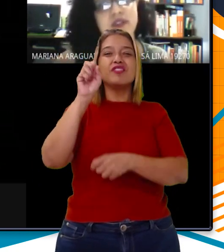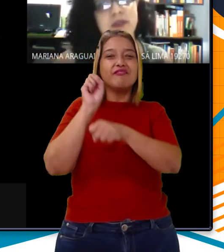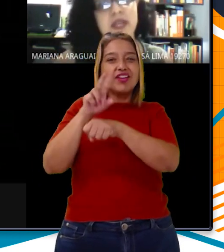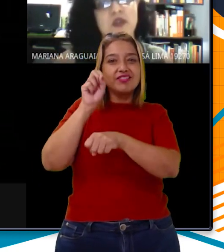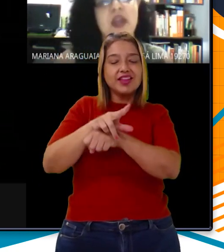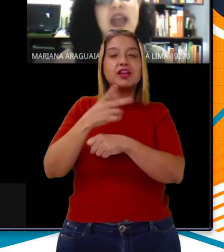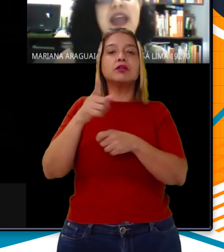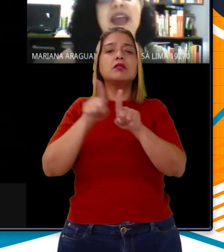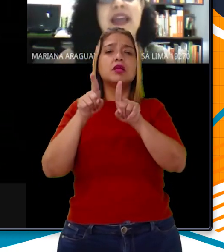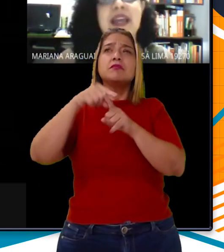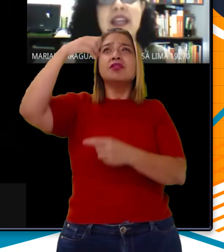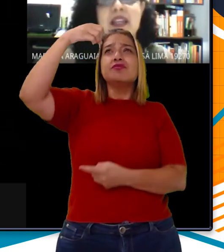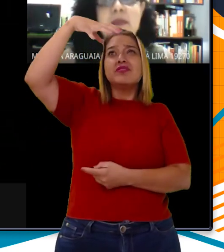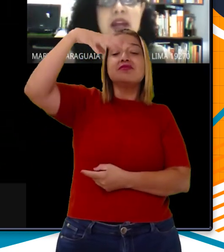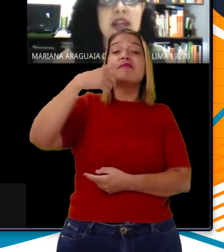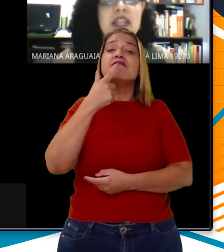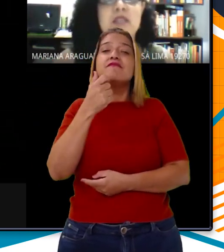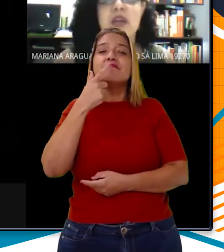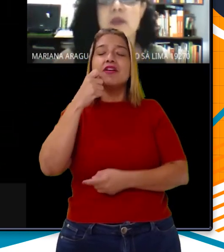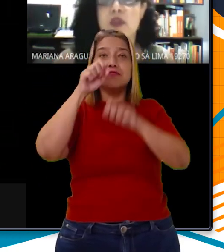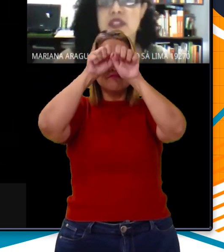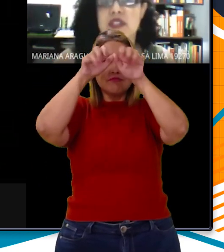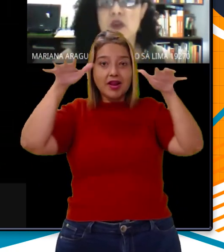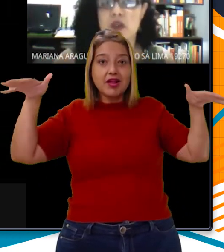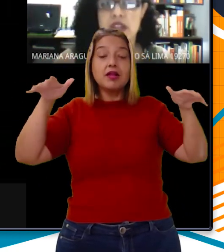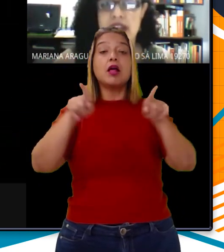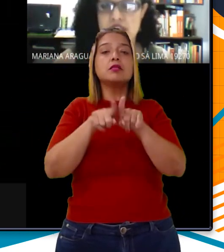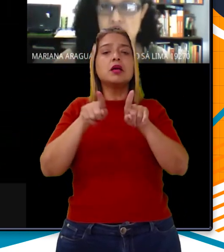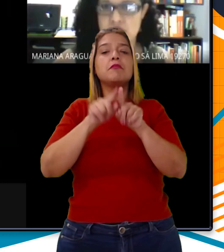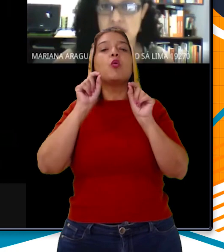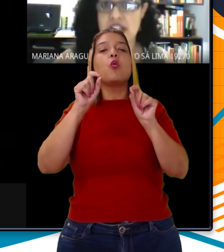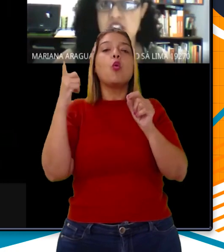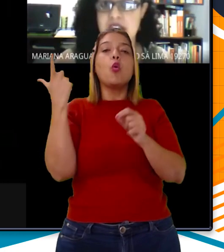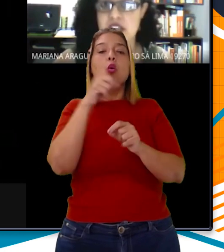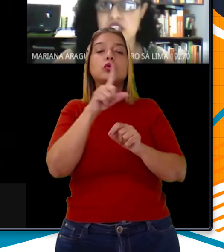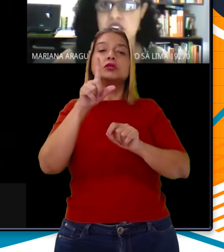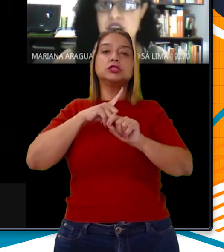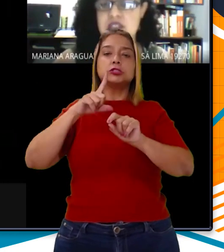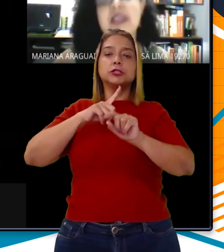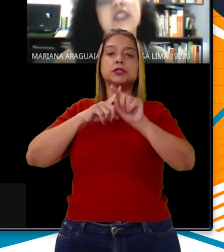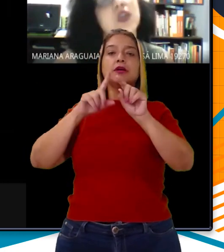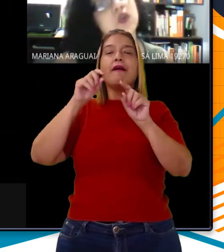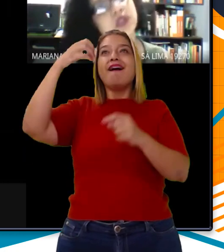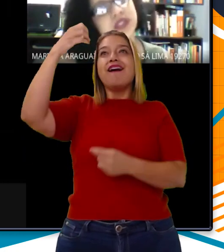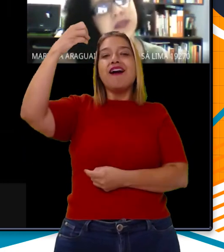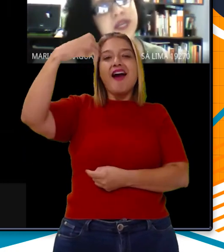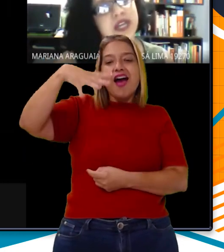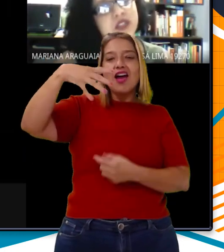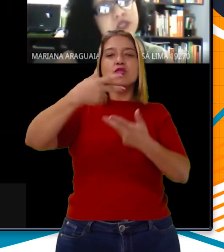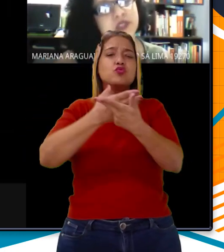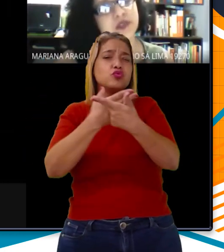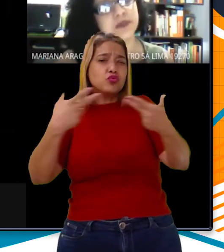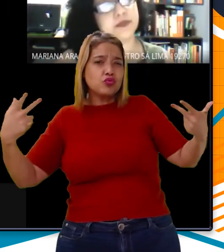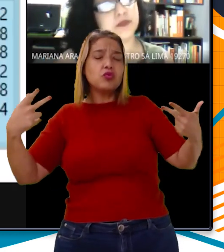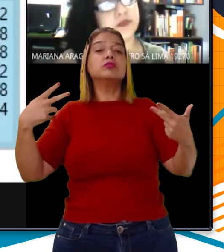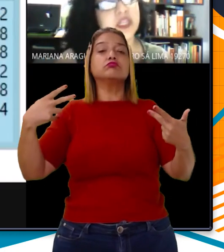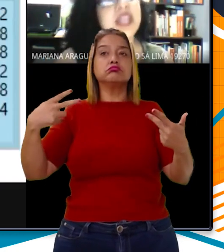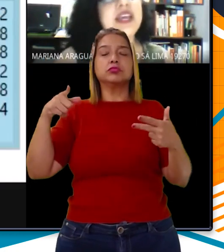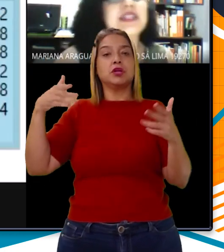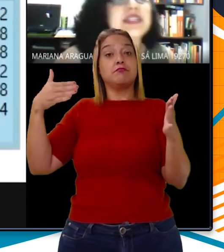infravermelho, é requerido em barreiras para proteção contra a radioatividade e raio-x, dentre outras aplicações.